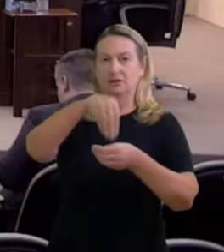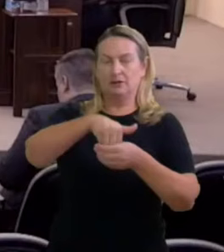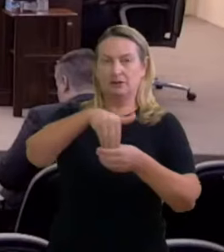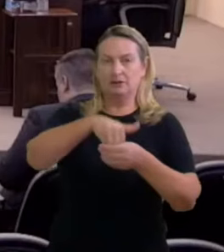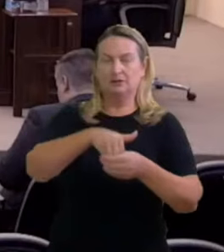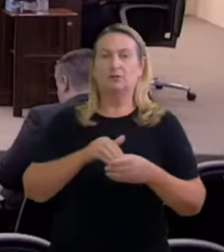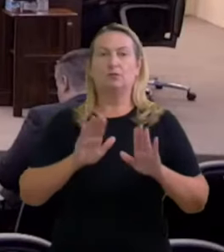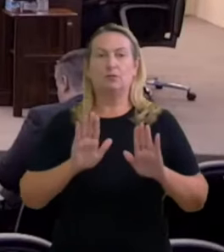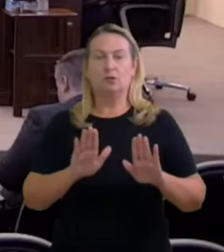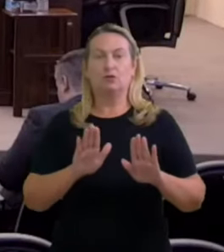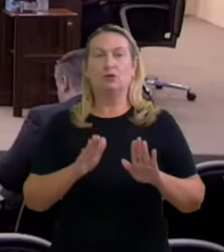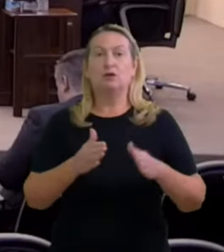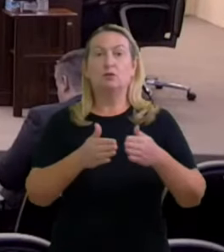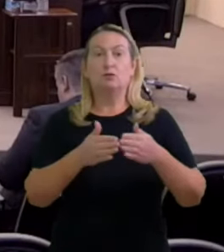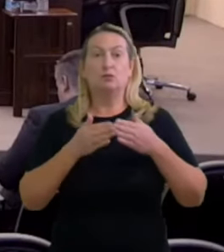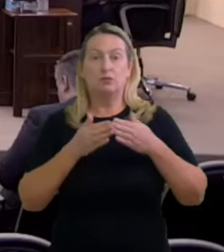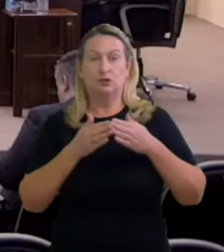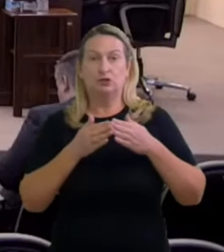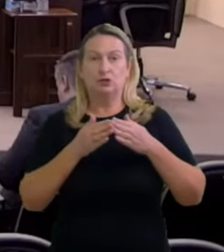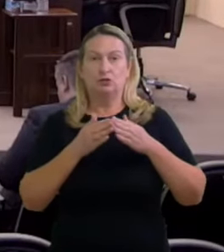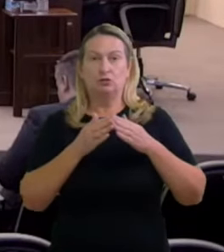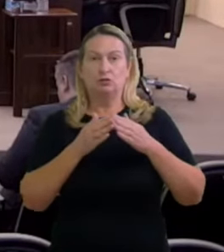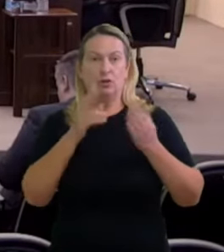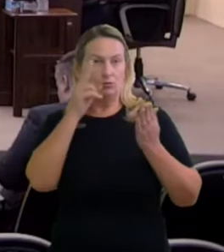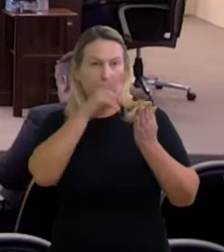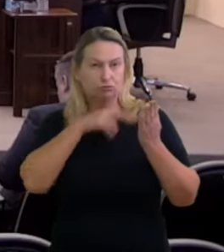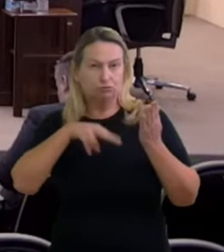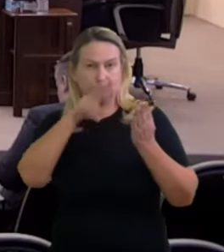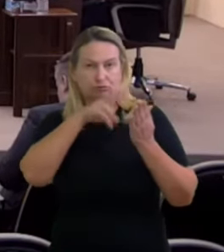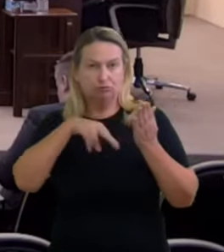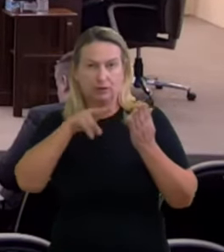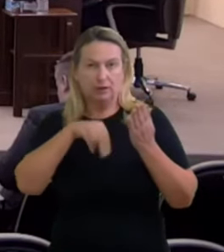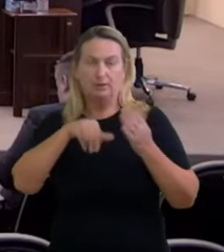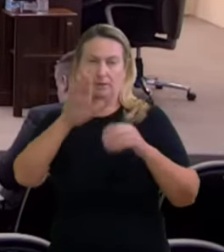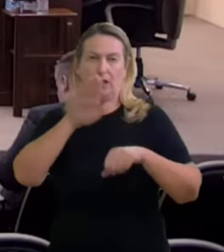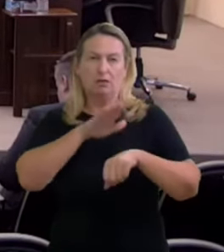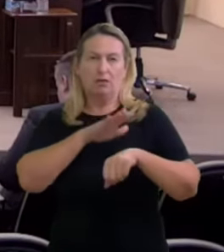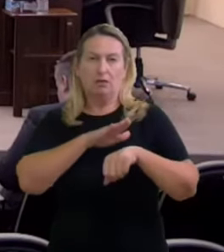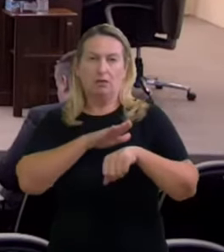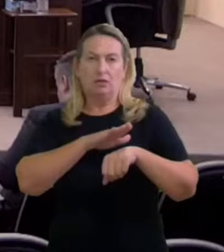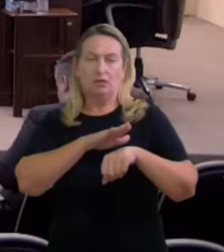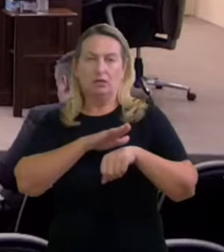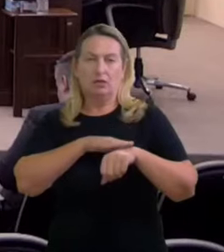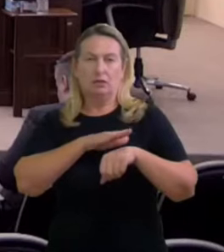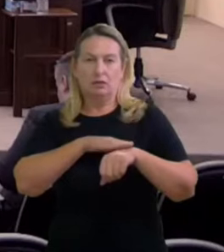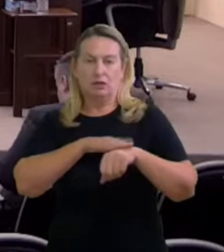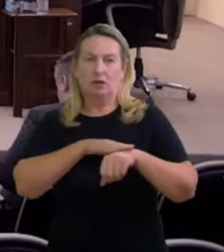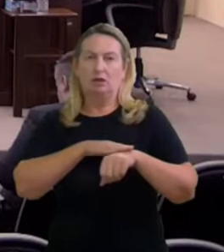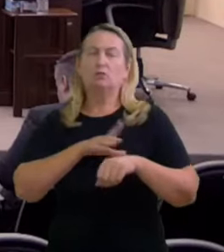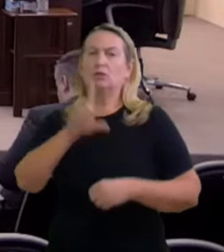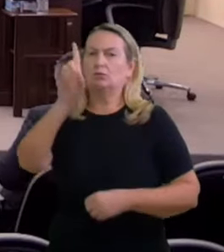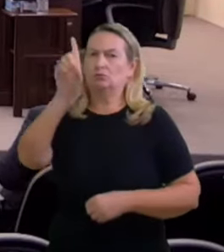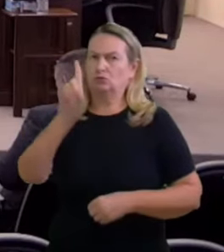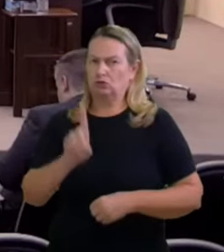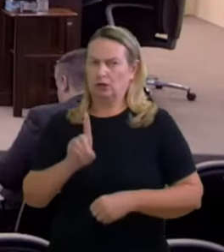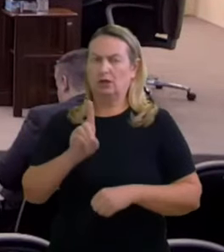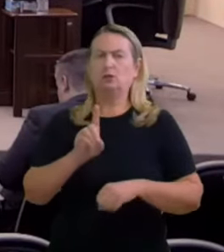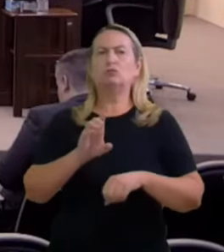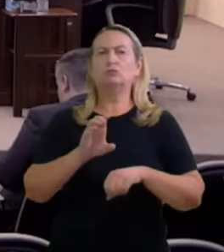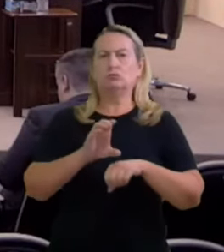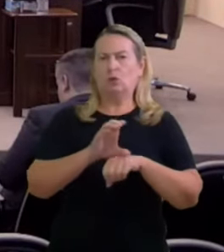aqui um pedido de vista do desembargador Júlio Jacobi Júnior que é um direito constitucional todo direito todo julgador